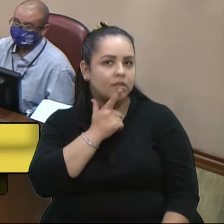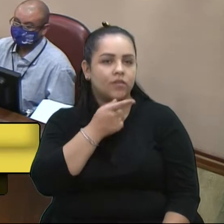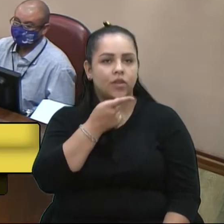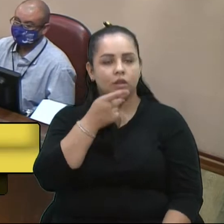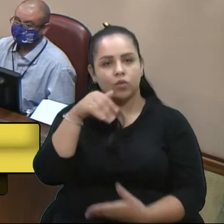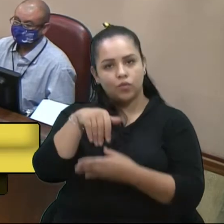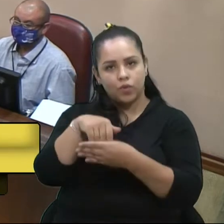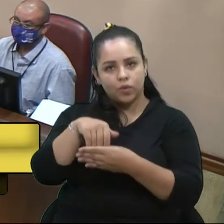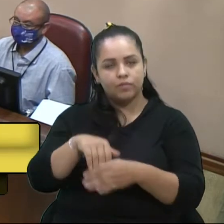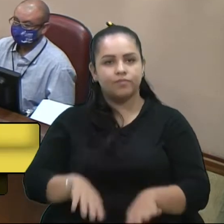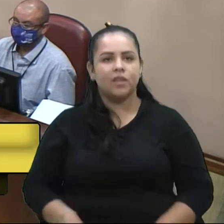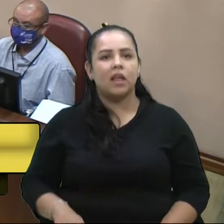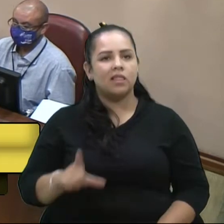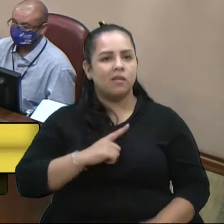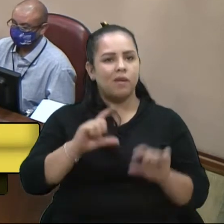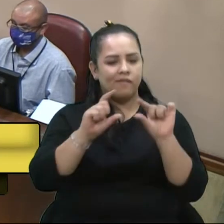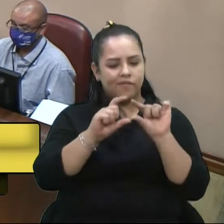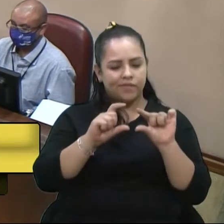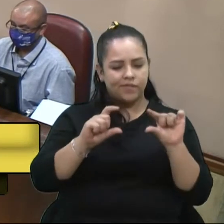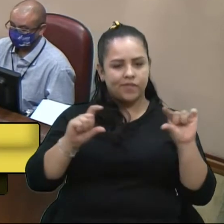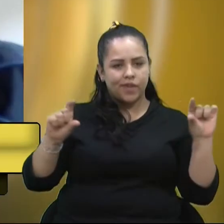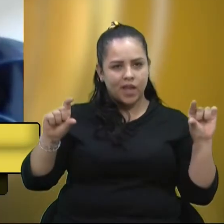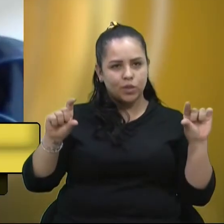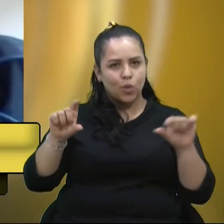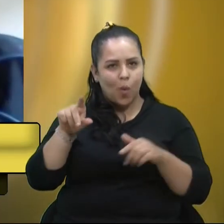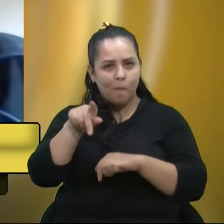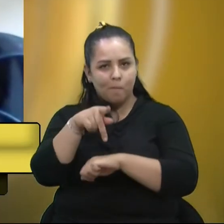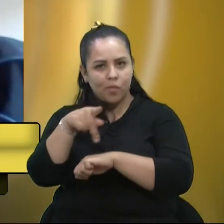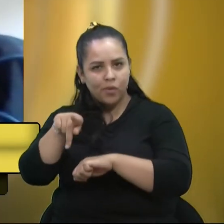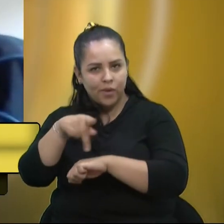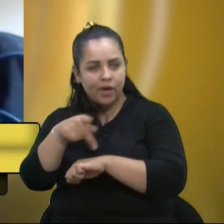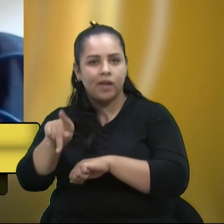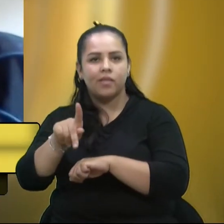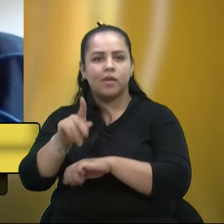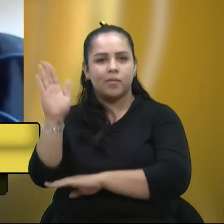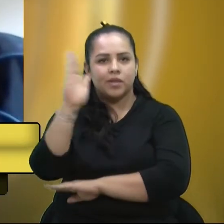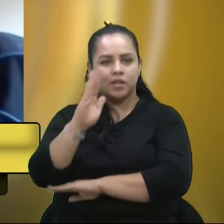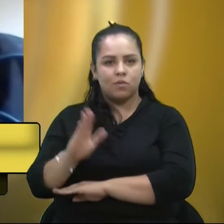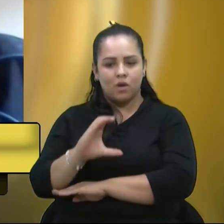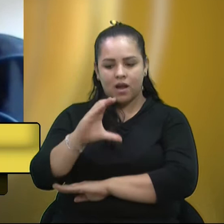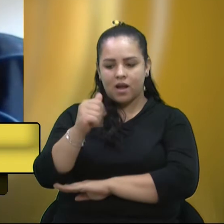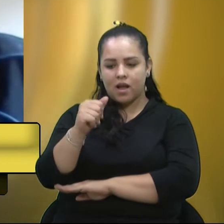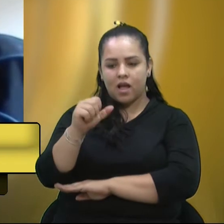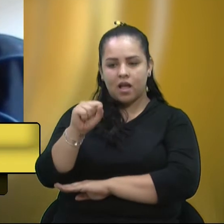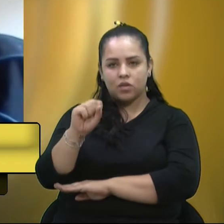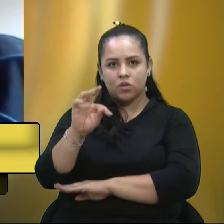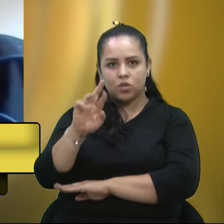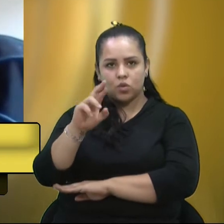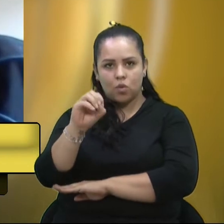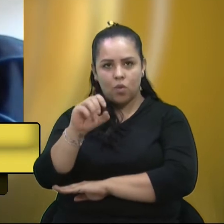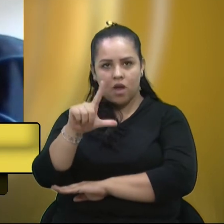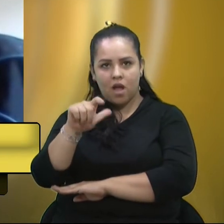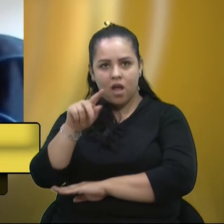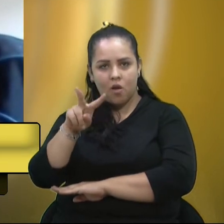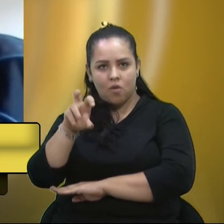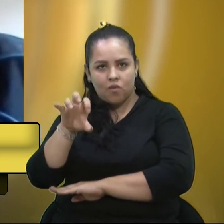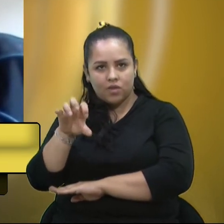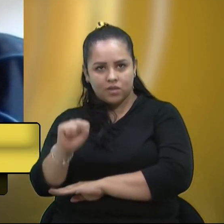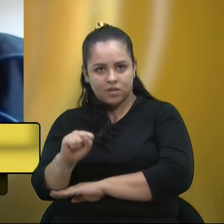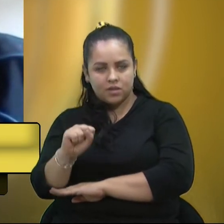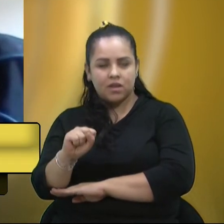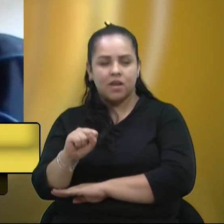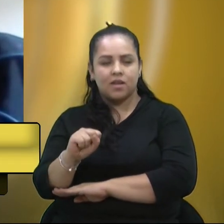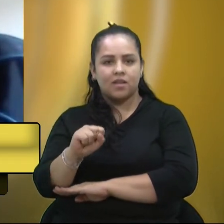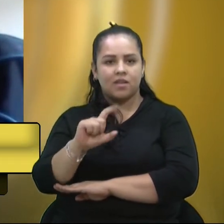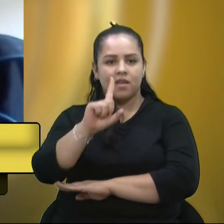Uma frase de um poeta brasileiro histórico, Castro Alves, que diz que a praça é do povo como o céu é do condor.